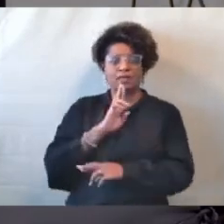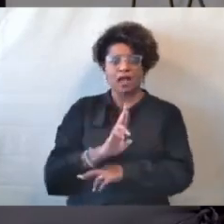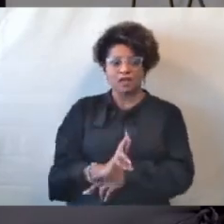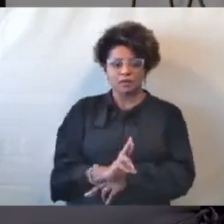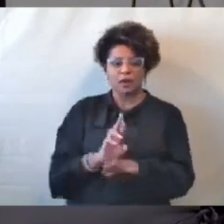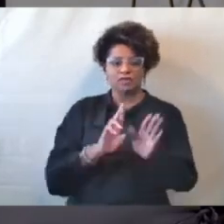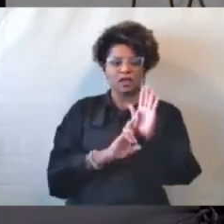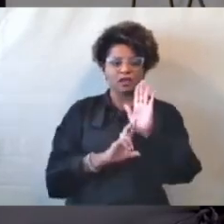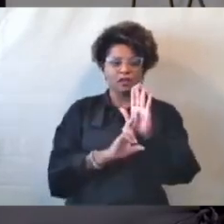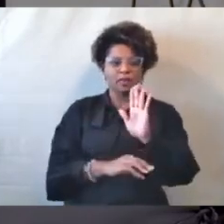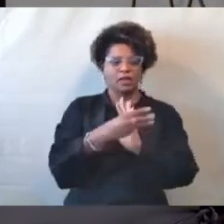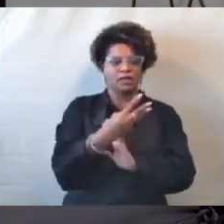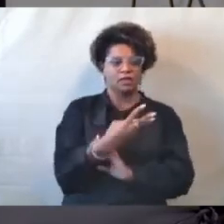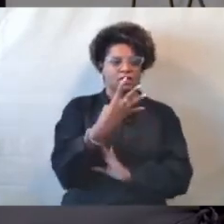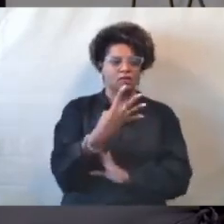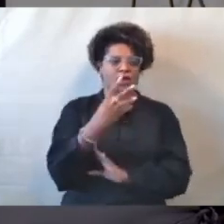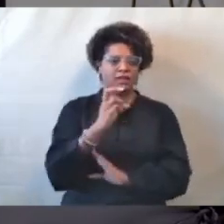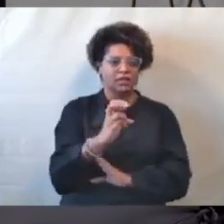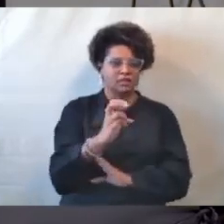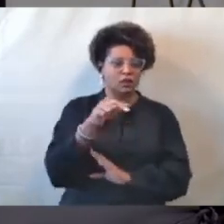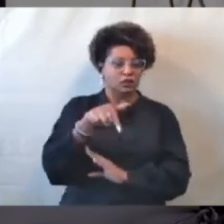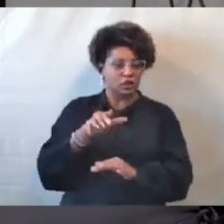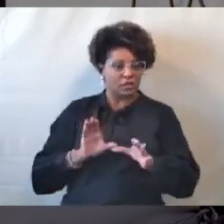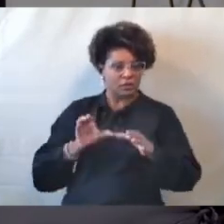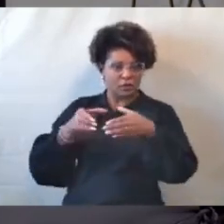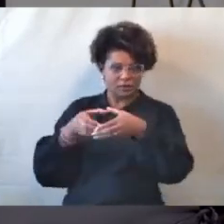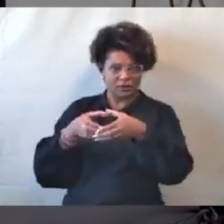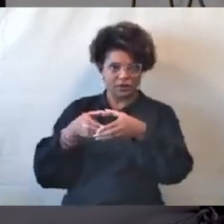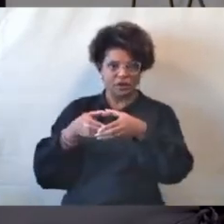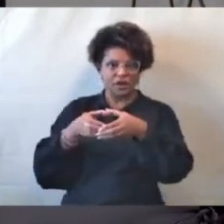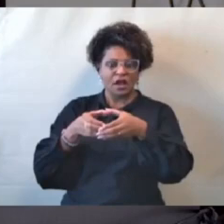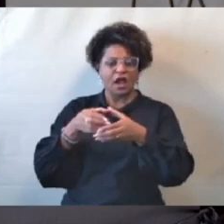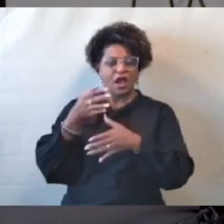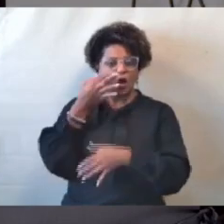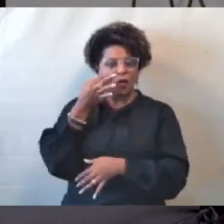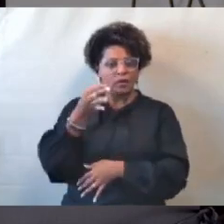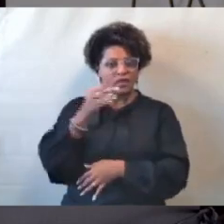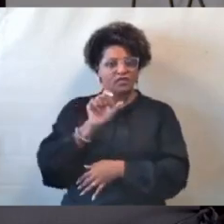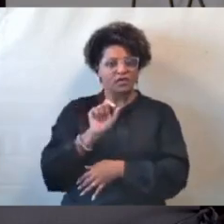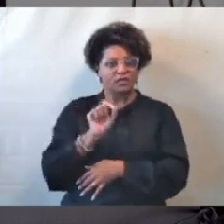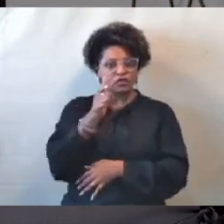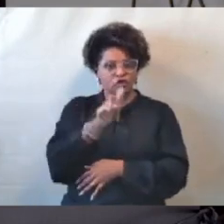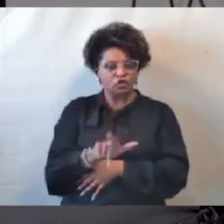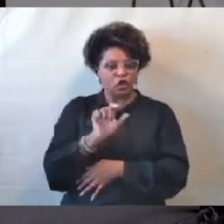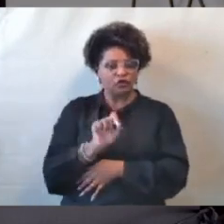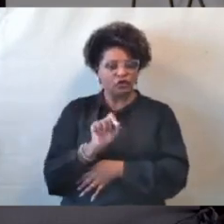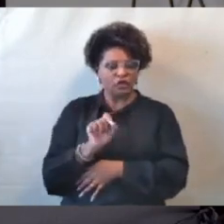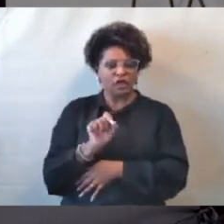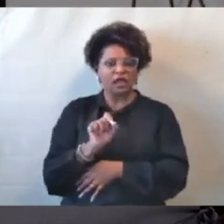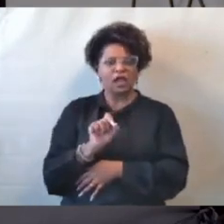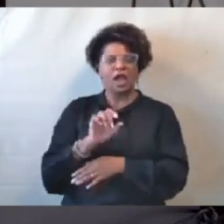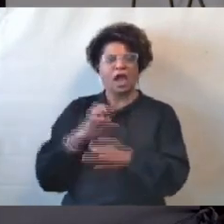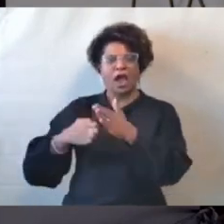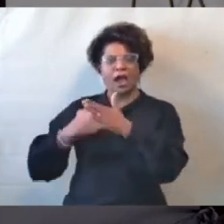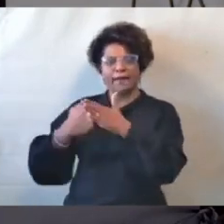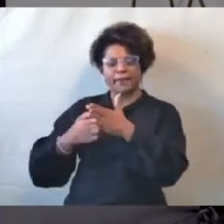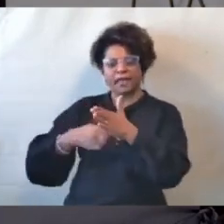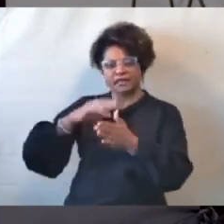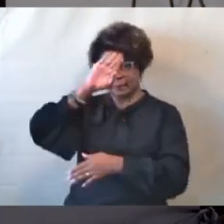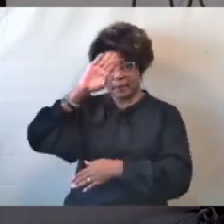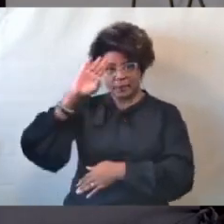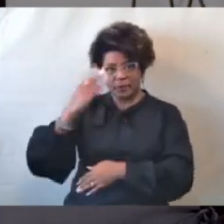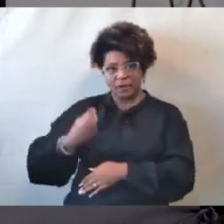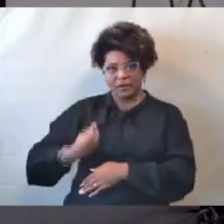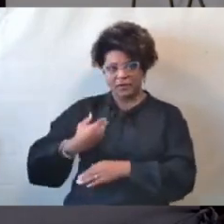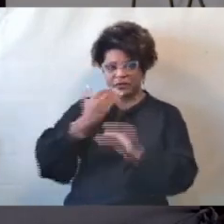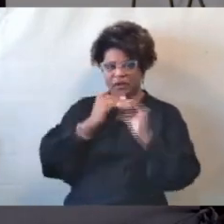345 dessa comissão, observamos que o consórcio Pampulha Viva enviou proposta técnica em